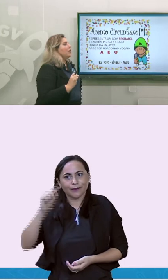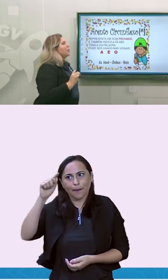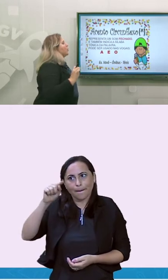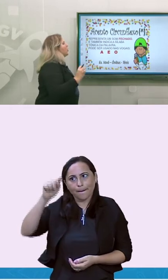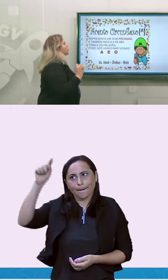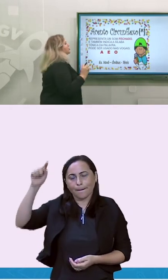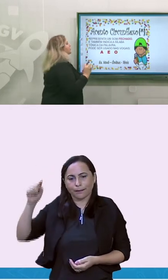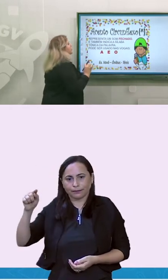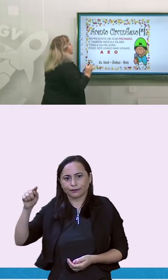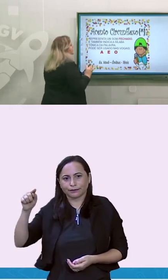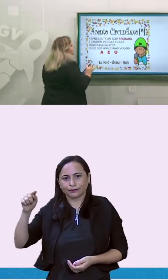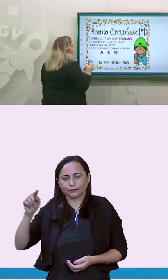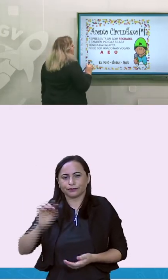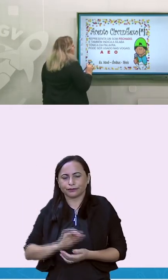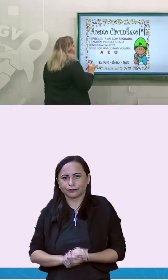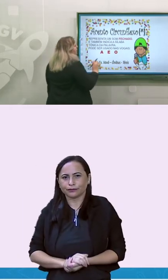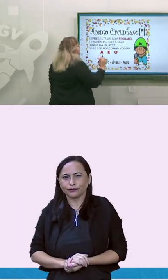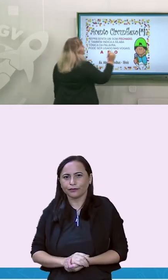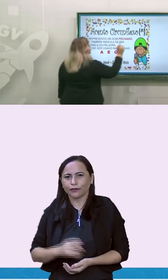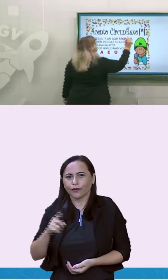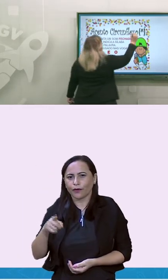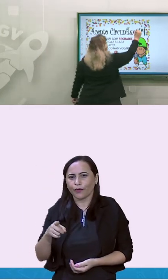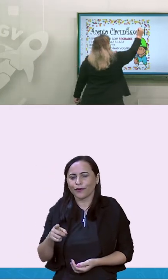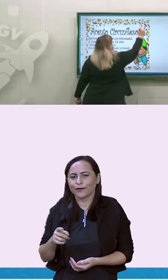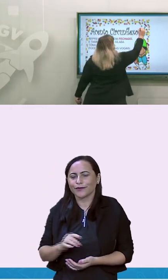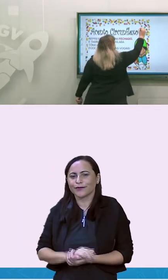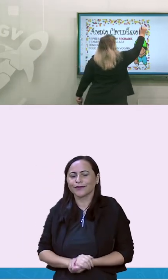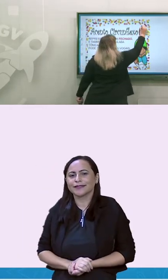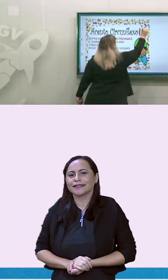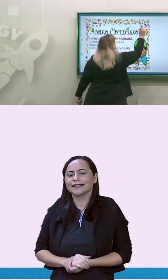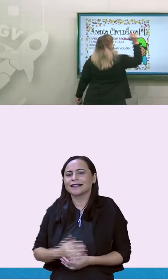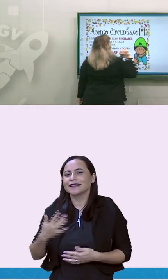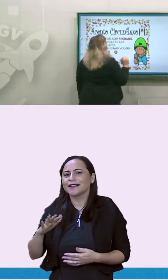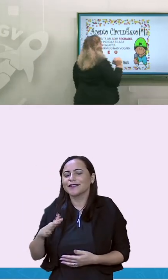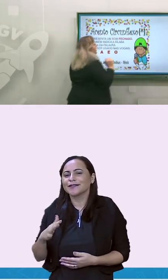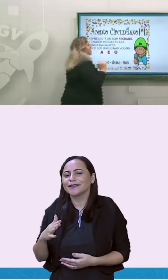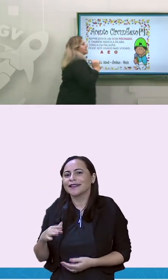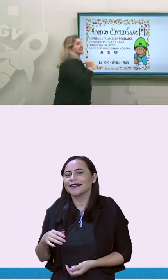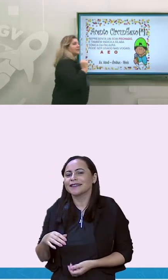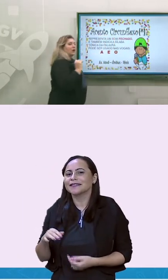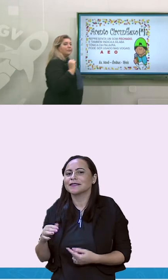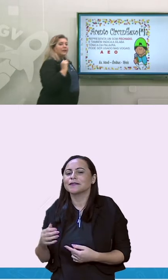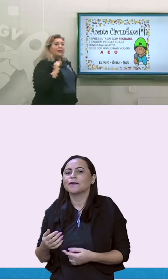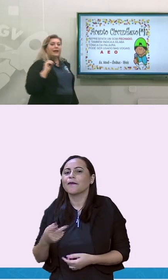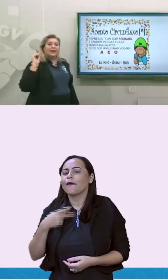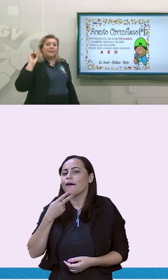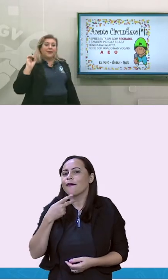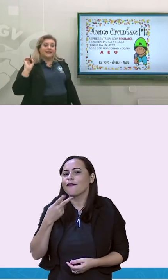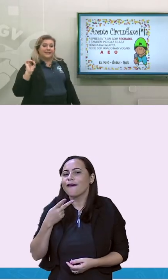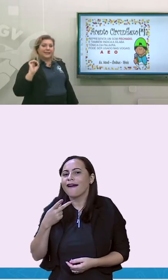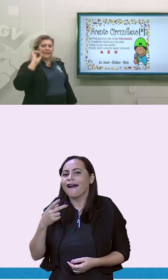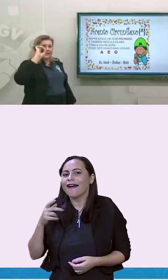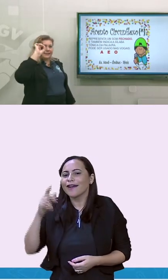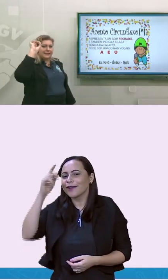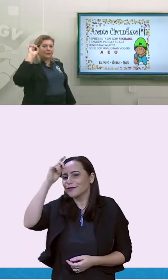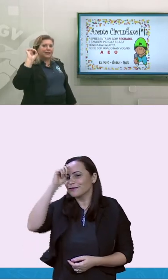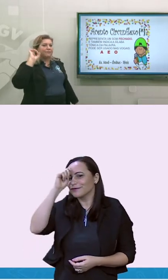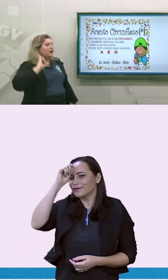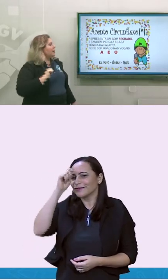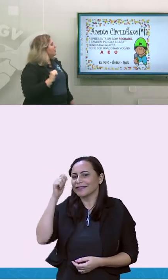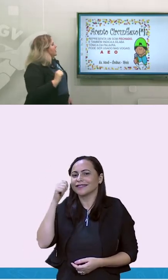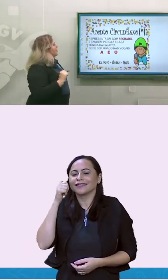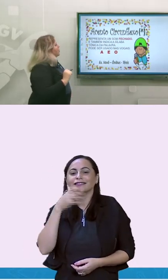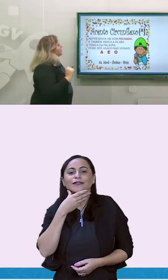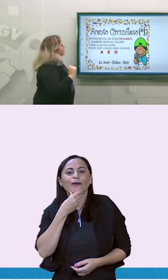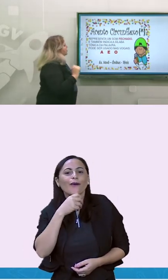Circunflexo. Muitos de vocês aí dão o apelido de chapéuzinho do vovô. Ele é assim, ó. Ele apresenta em cima